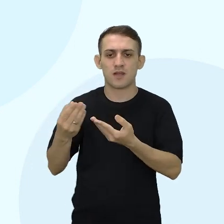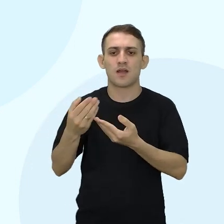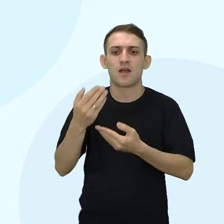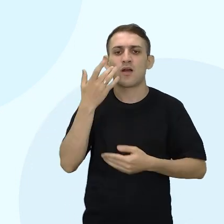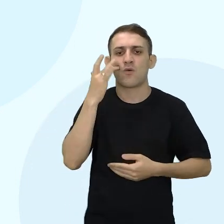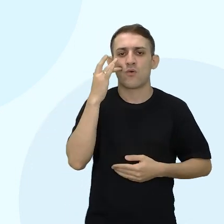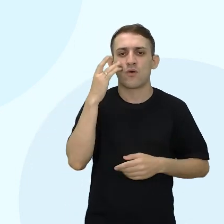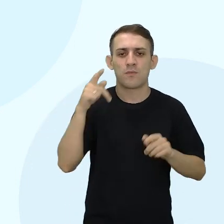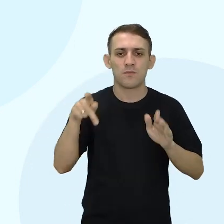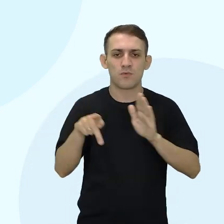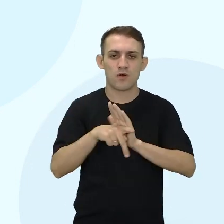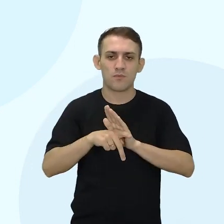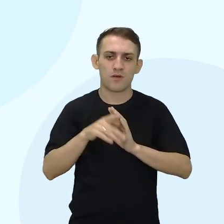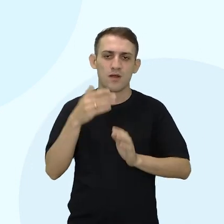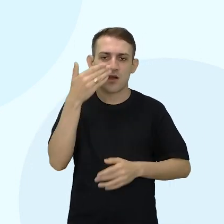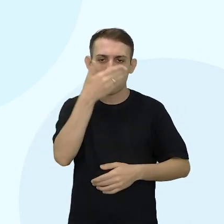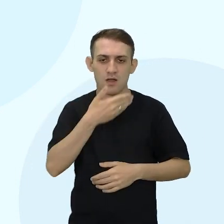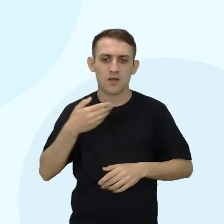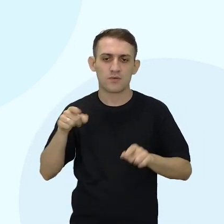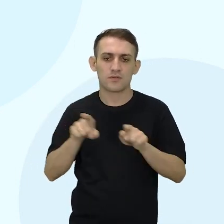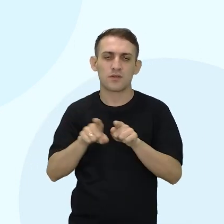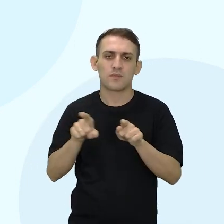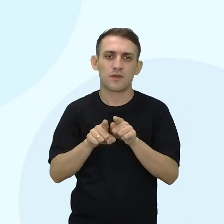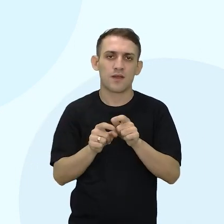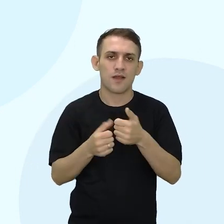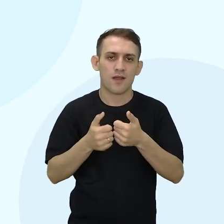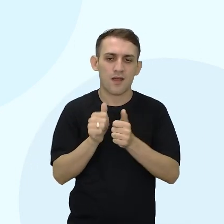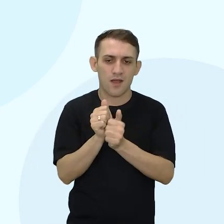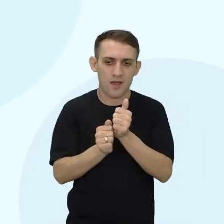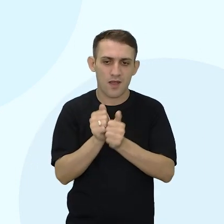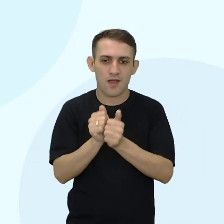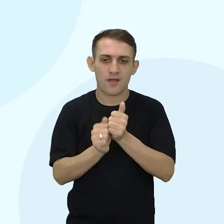ouro, açúcar e arroz.